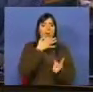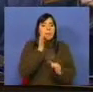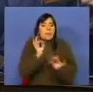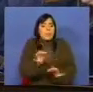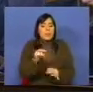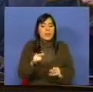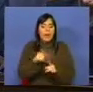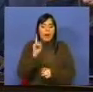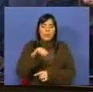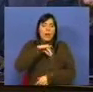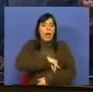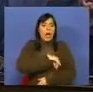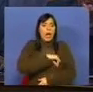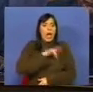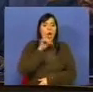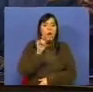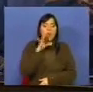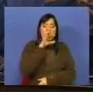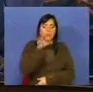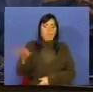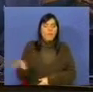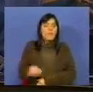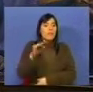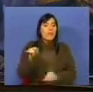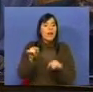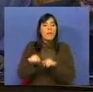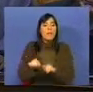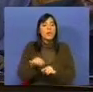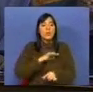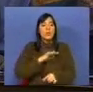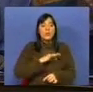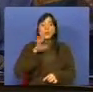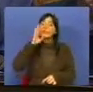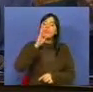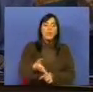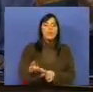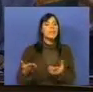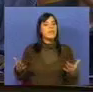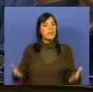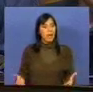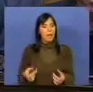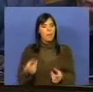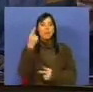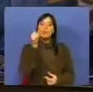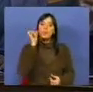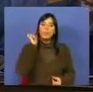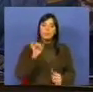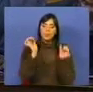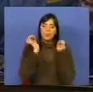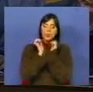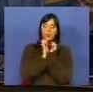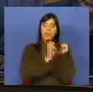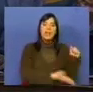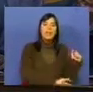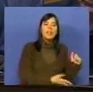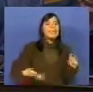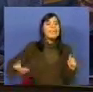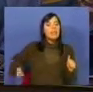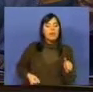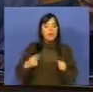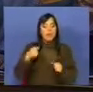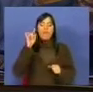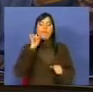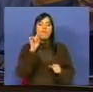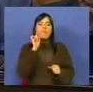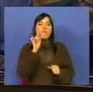dos rendimentos familiares, quando os senhores sabem que o subsídio social-desemprego tem